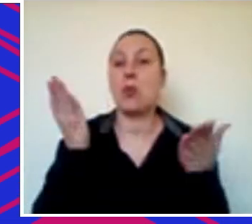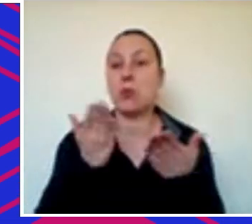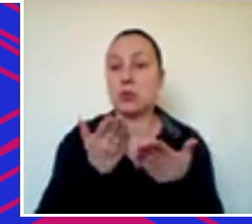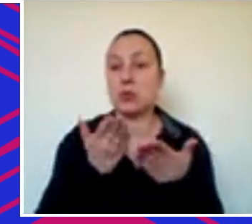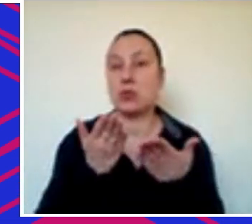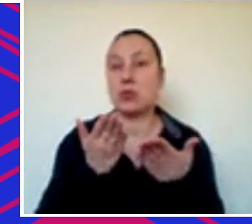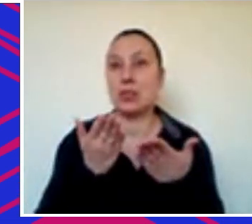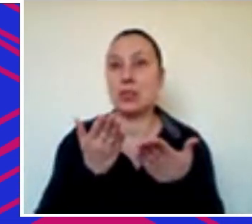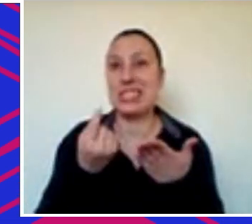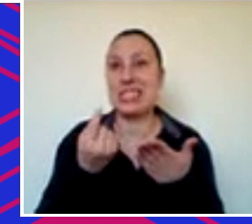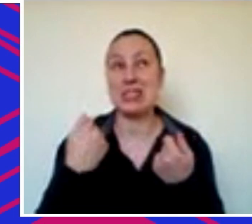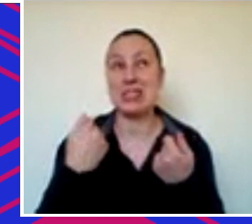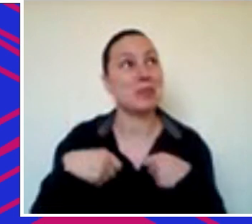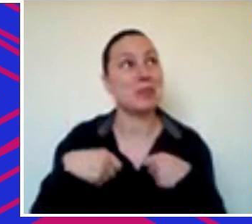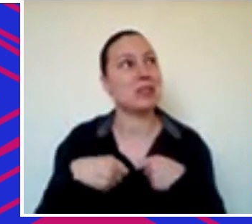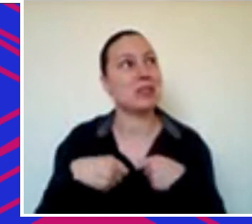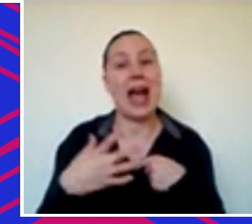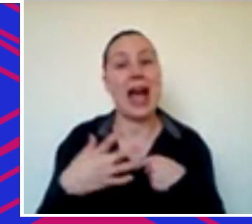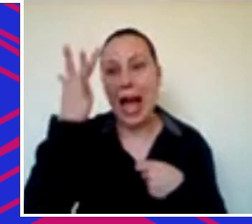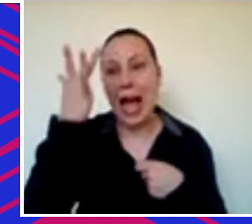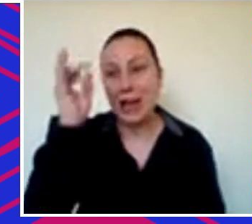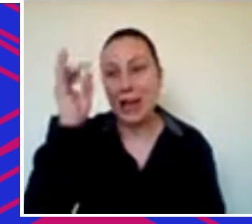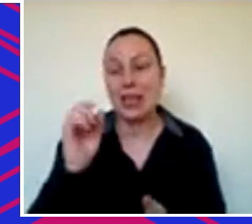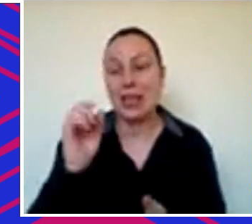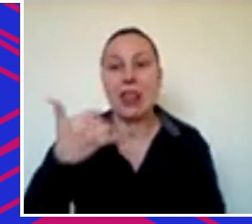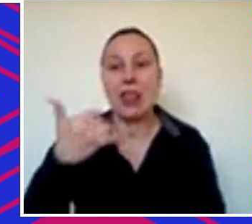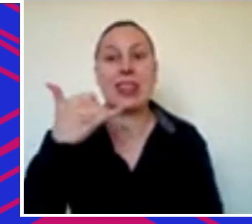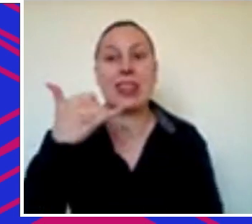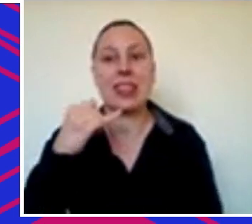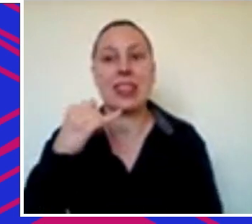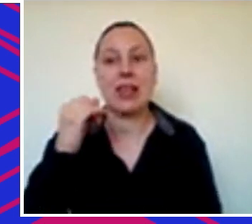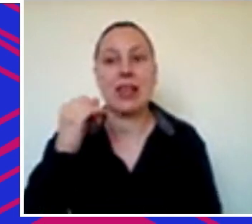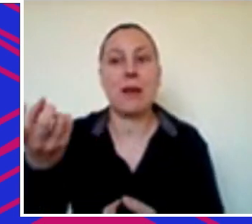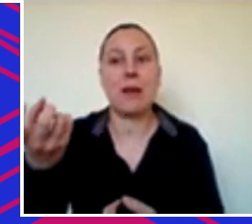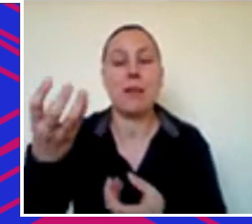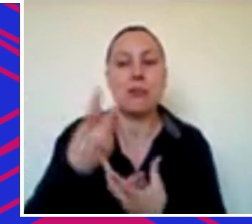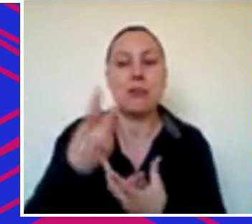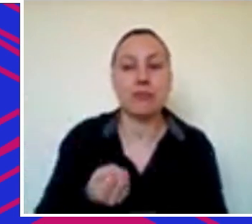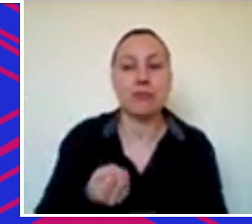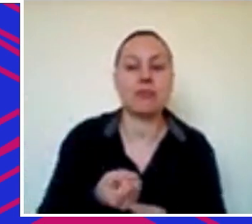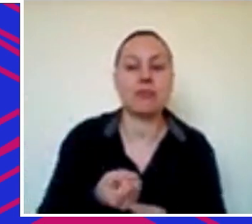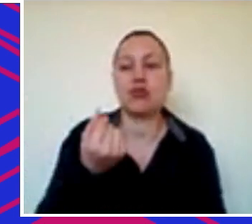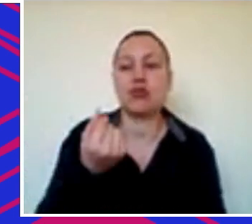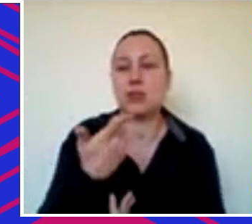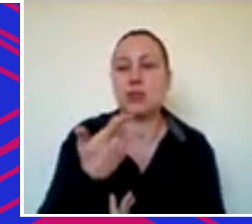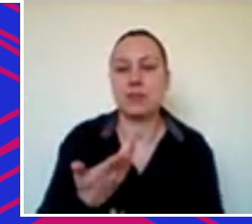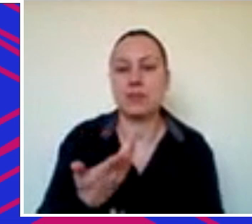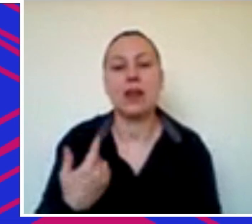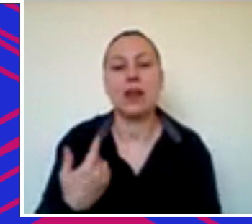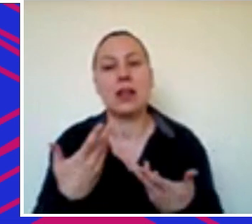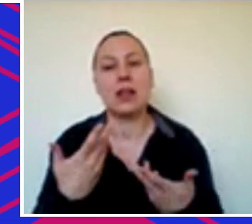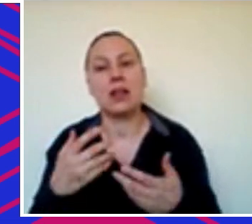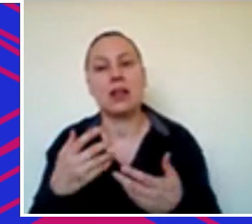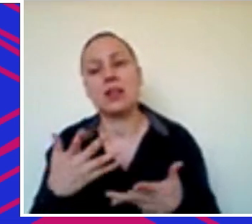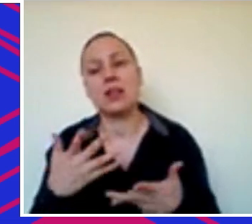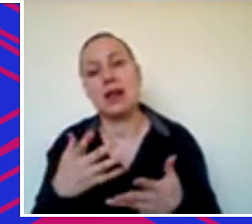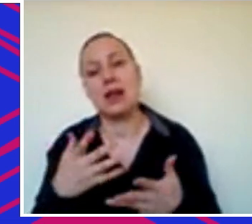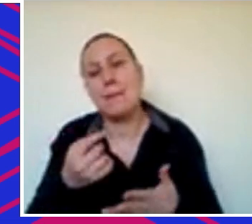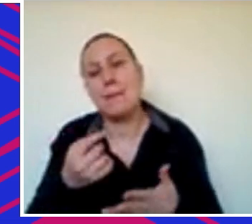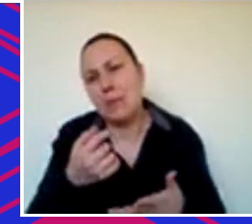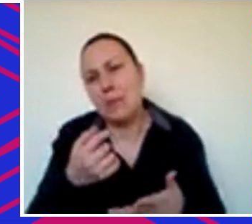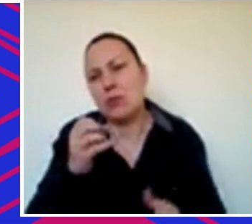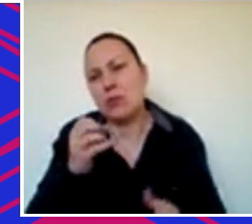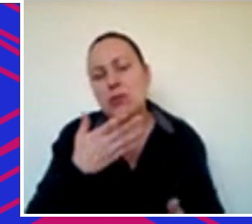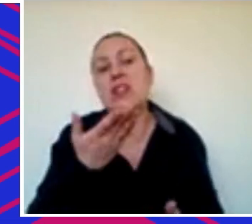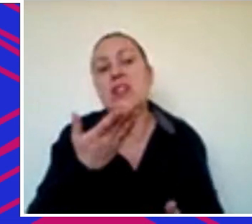para alguém e o dinheiro entra, tem um processo de se preparar para isso também, né, acho que em qualquer modalidade, eu queria ouvir um pouquinho dessa modalidade que é nova no Brasil,